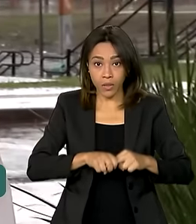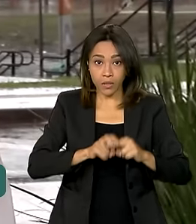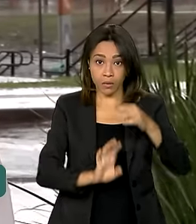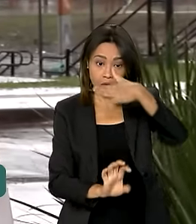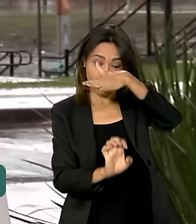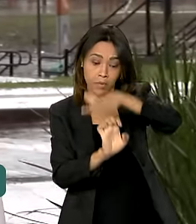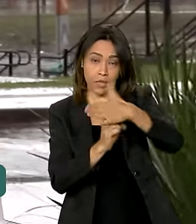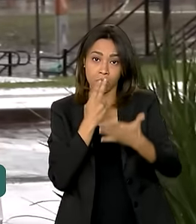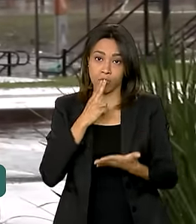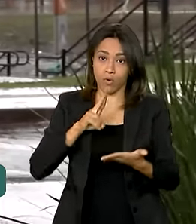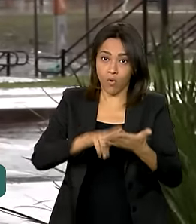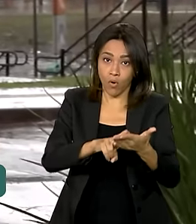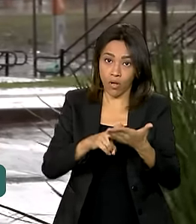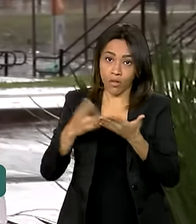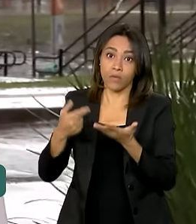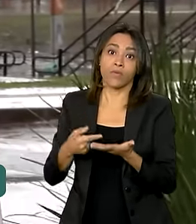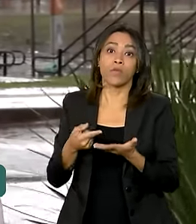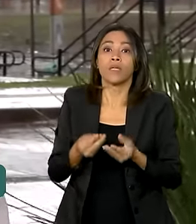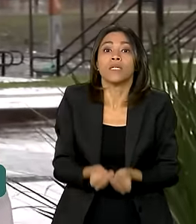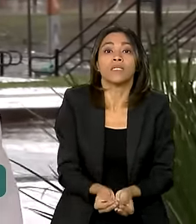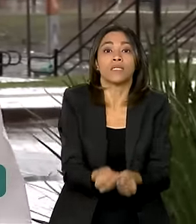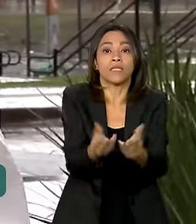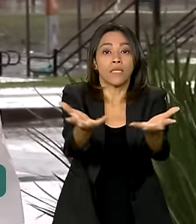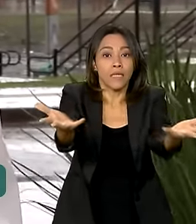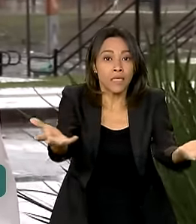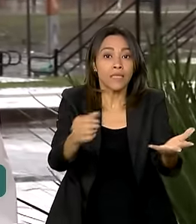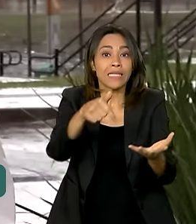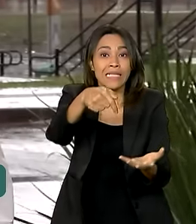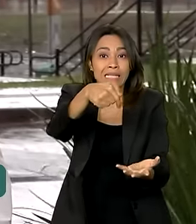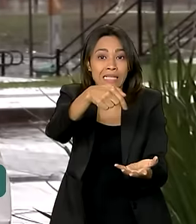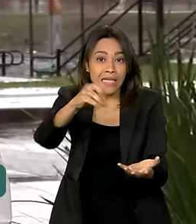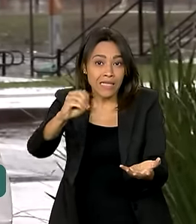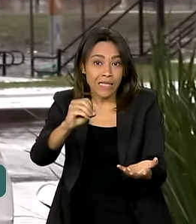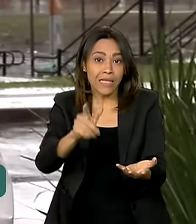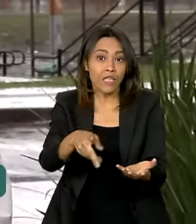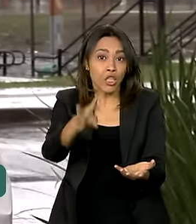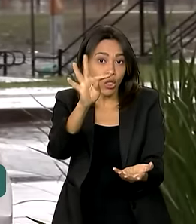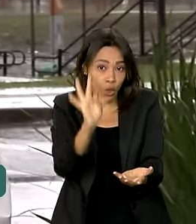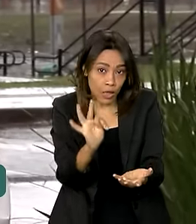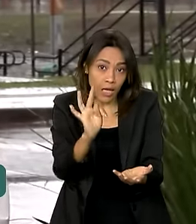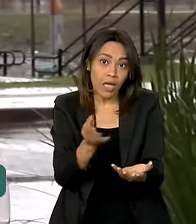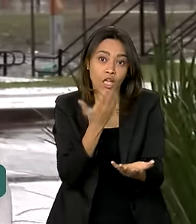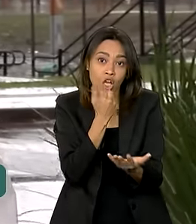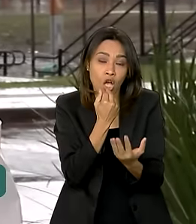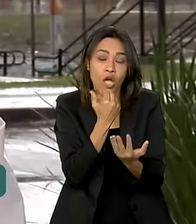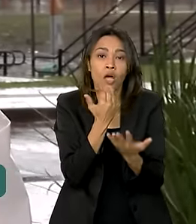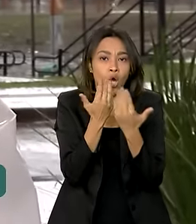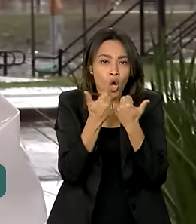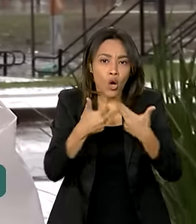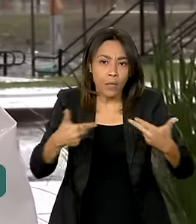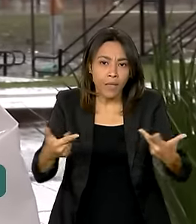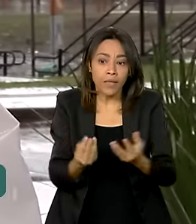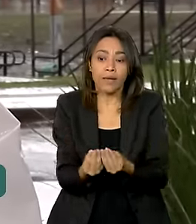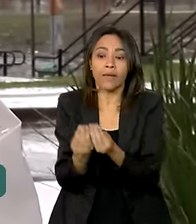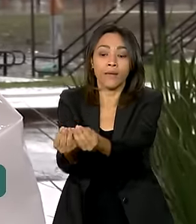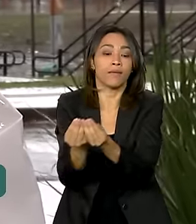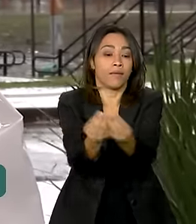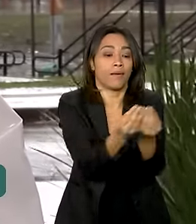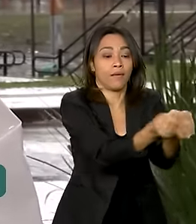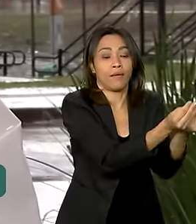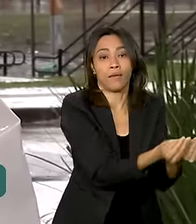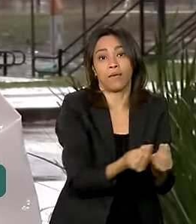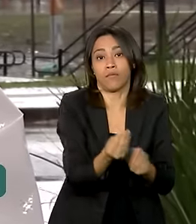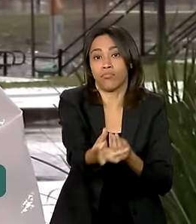estão entregando cerca de 700 toneladas de alimento diretamente aos municípios afetados pelas enchentes.